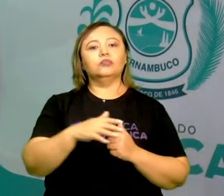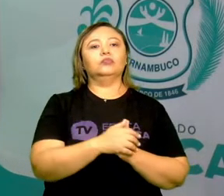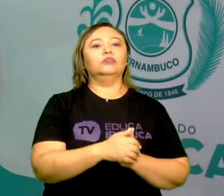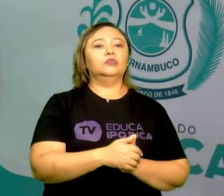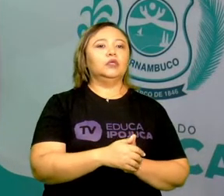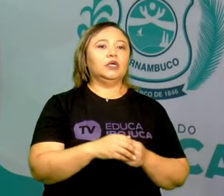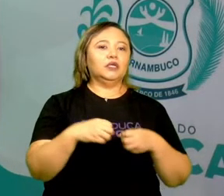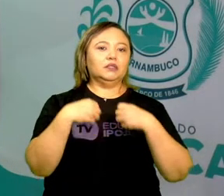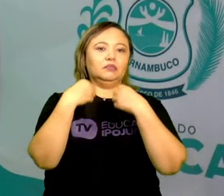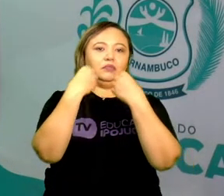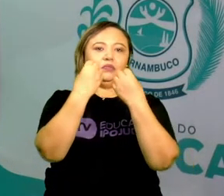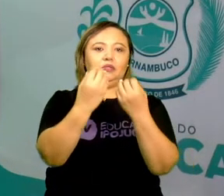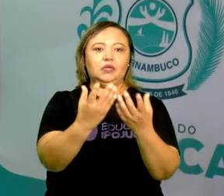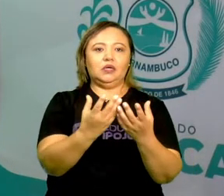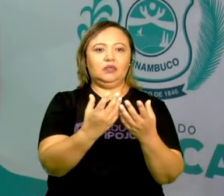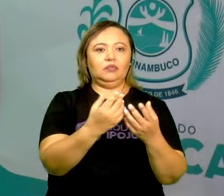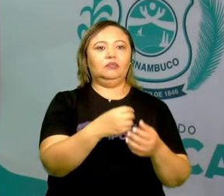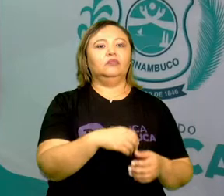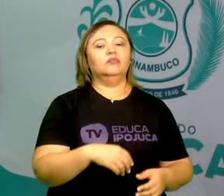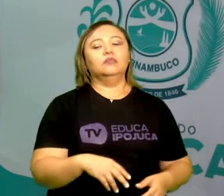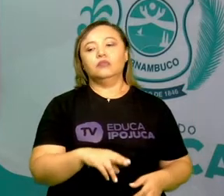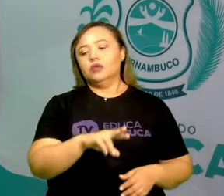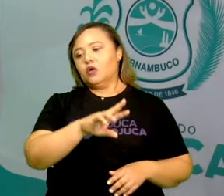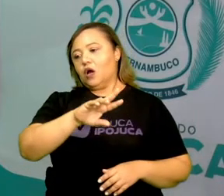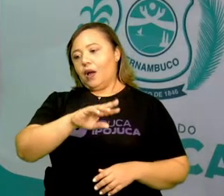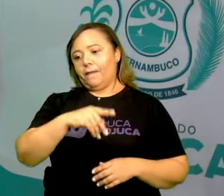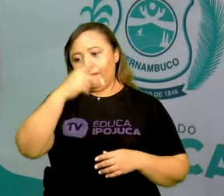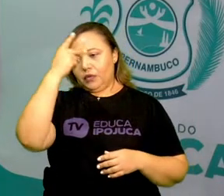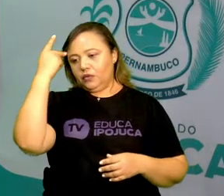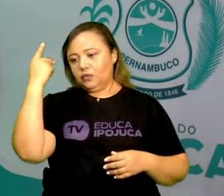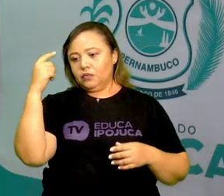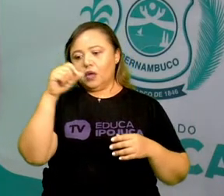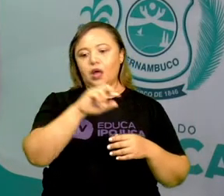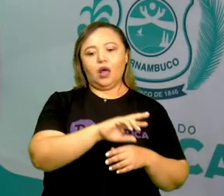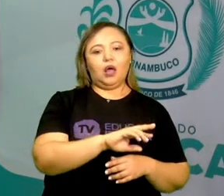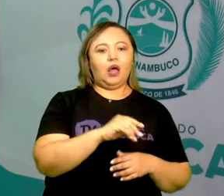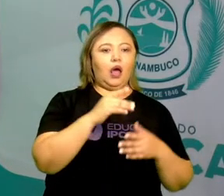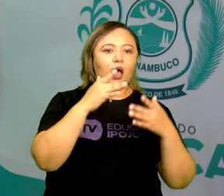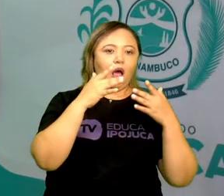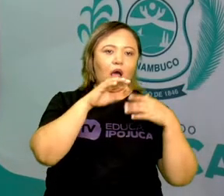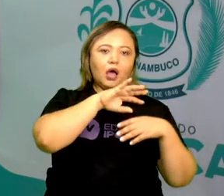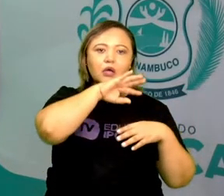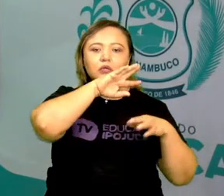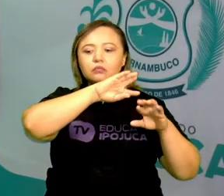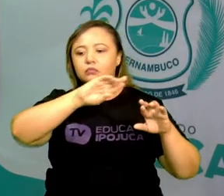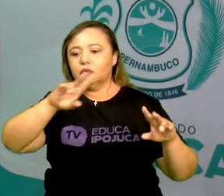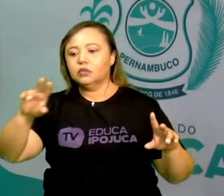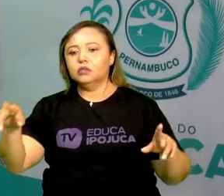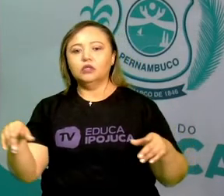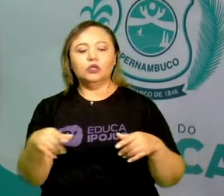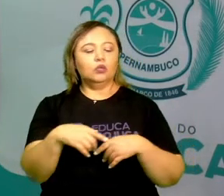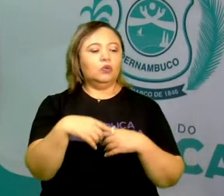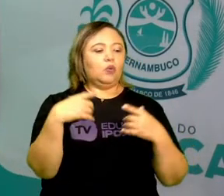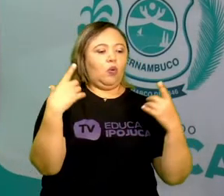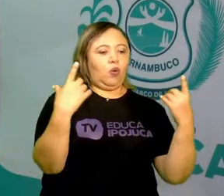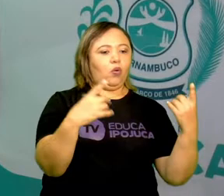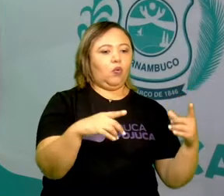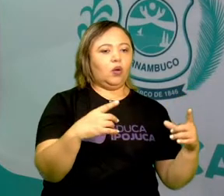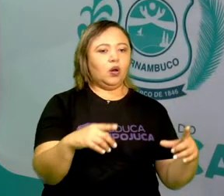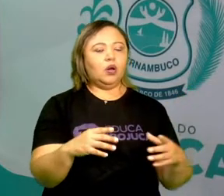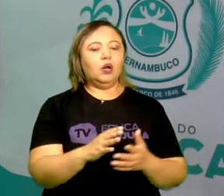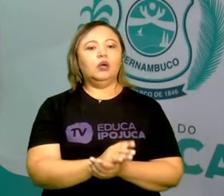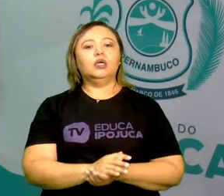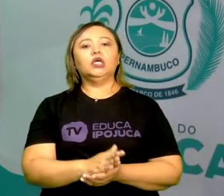pessoas, nomes de animais ou de lugares. e todos eles